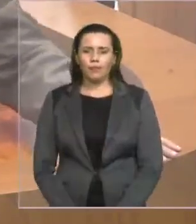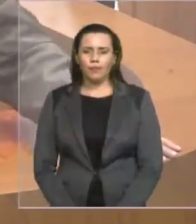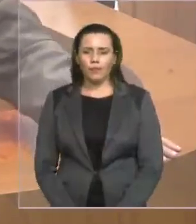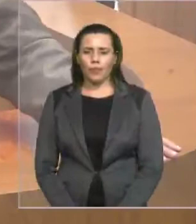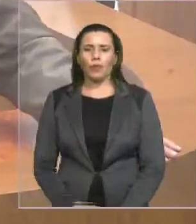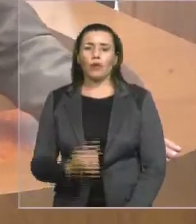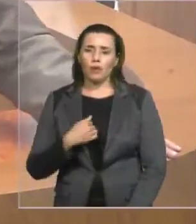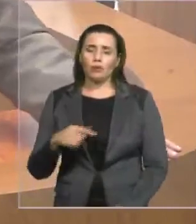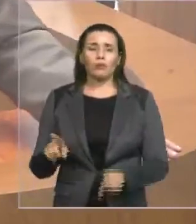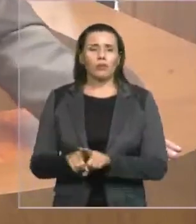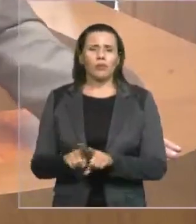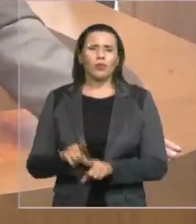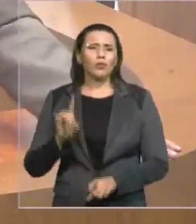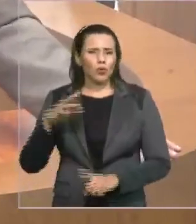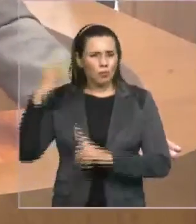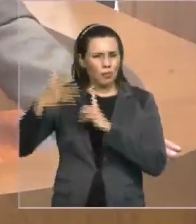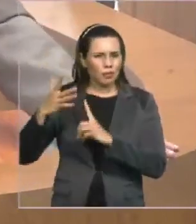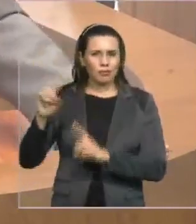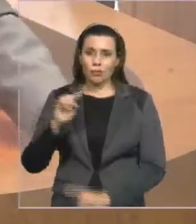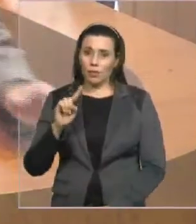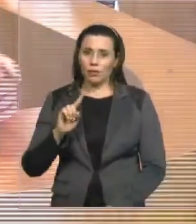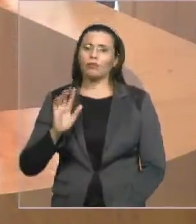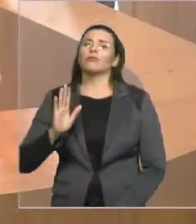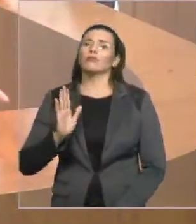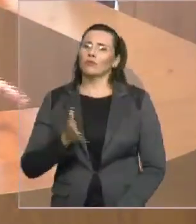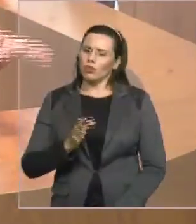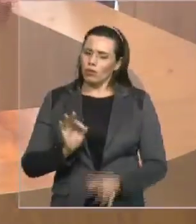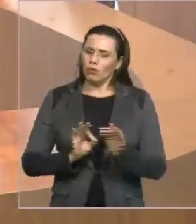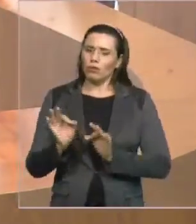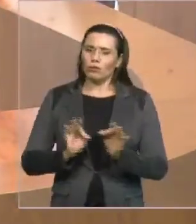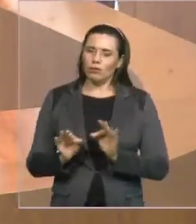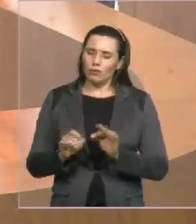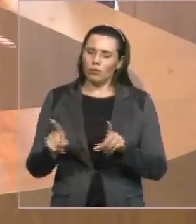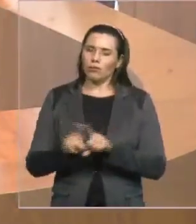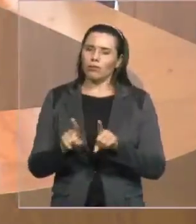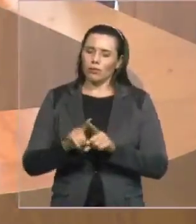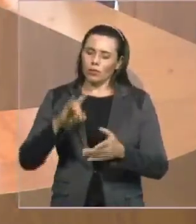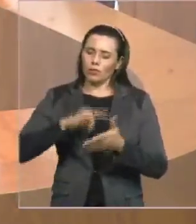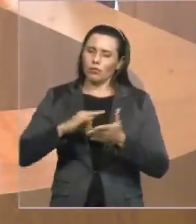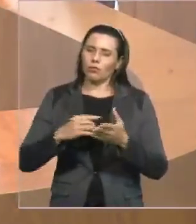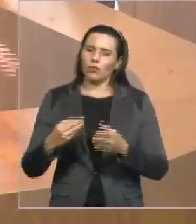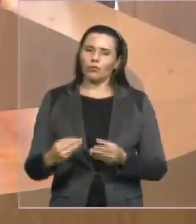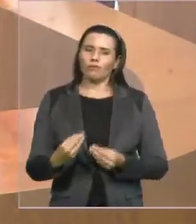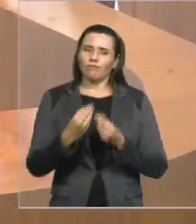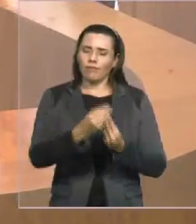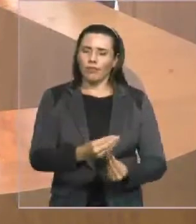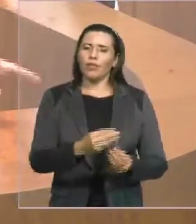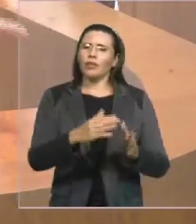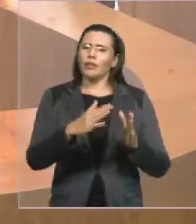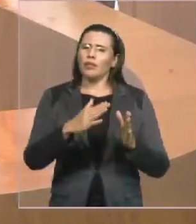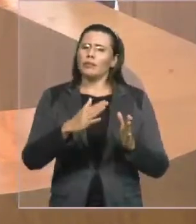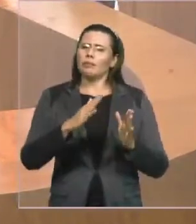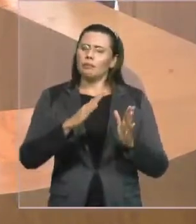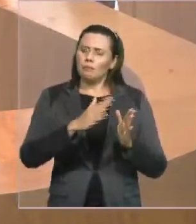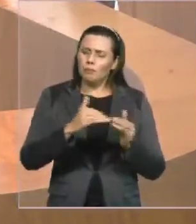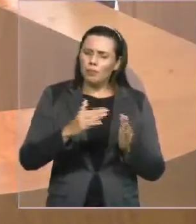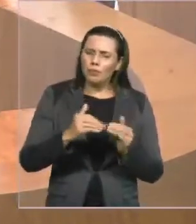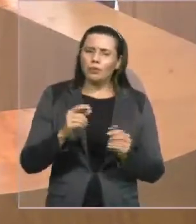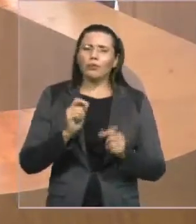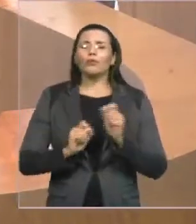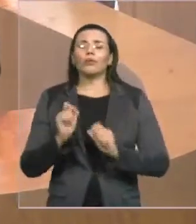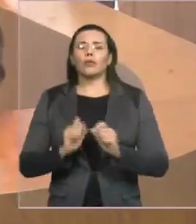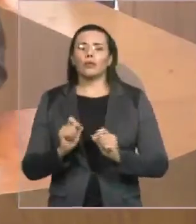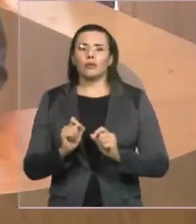oficiosa, aqui a esta mesa, pedindo uma audiência pública entre o presidente da associação,